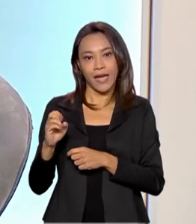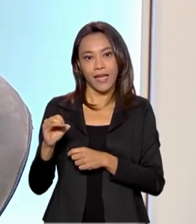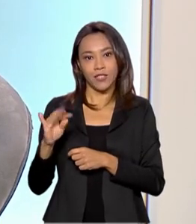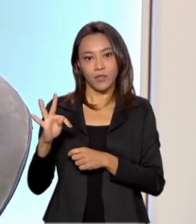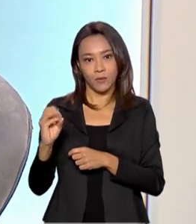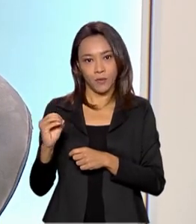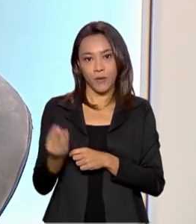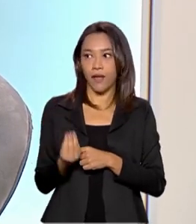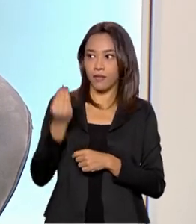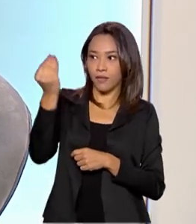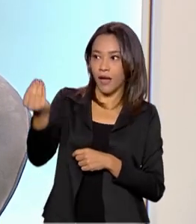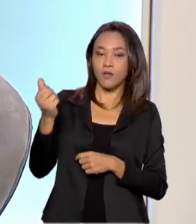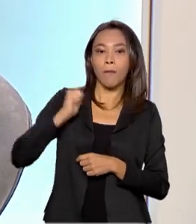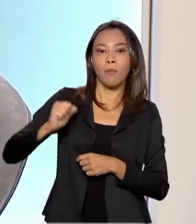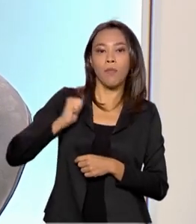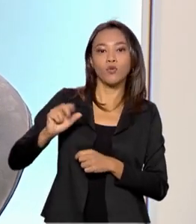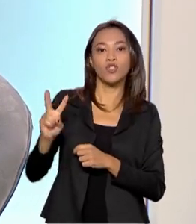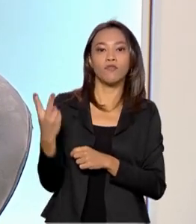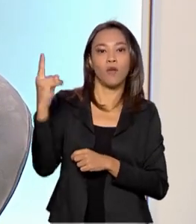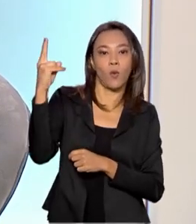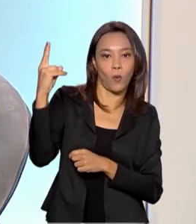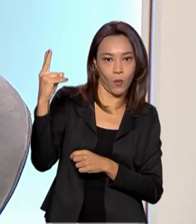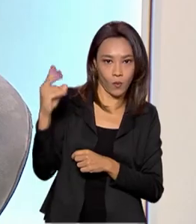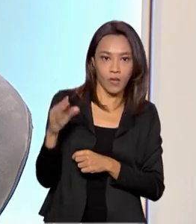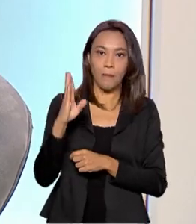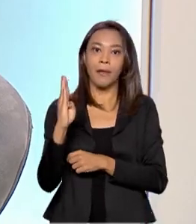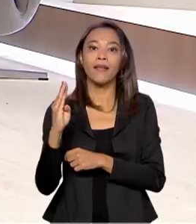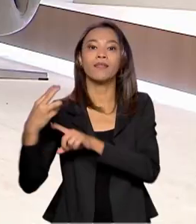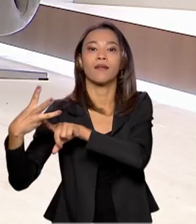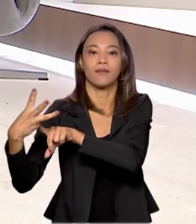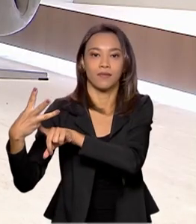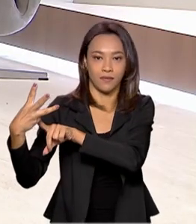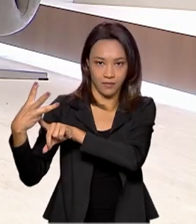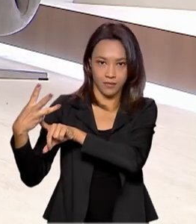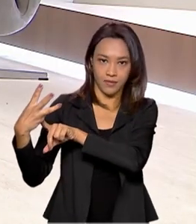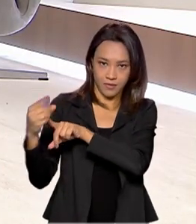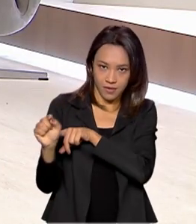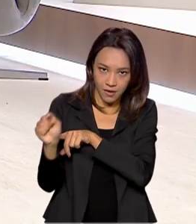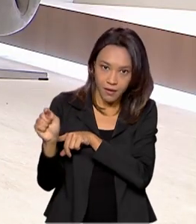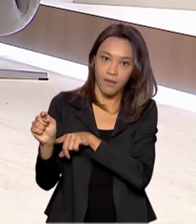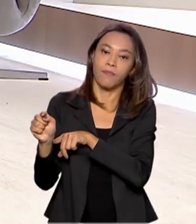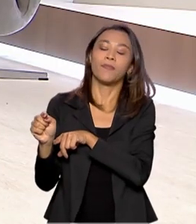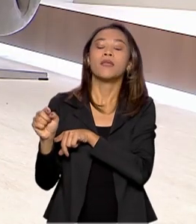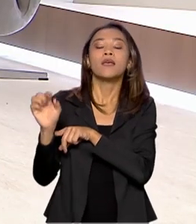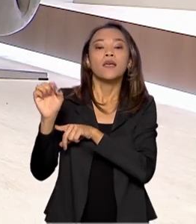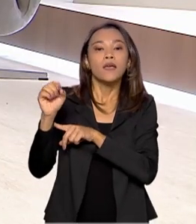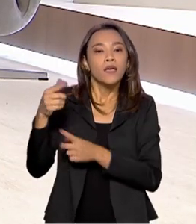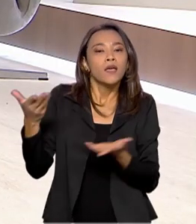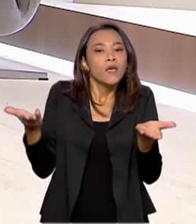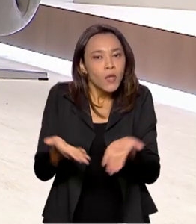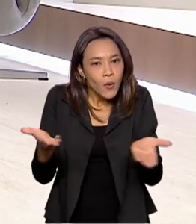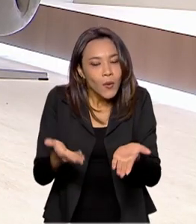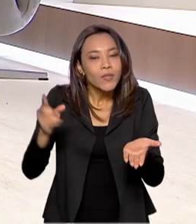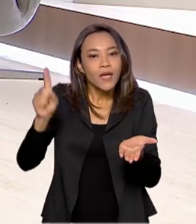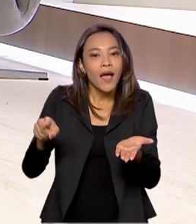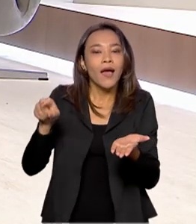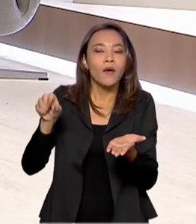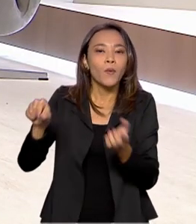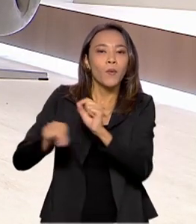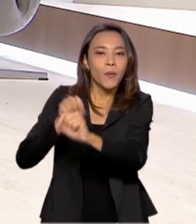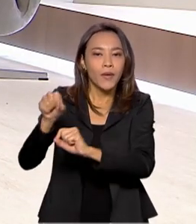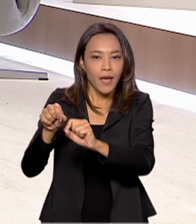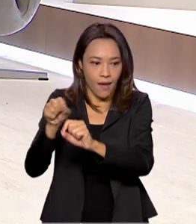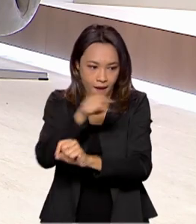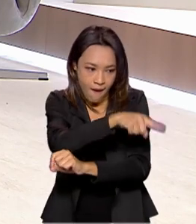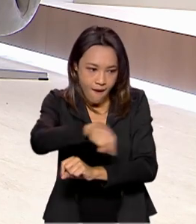Valores, no mercado de balcão da B3, da Bolsa de Valores. E, anualmente, é instituído para os distribuidores de